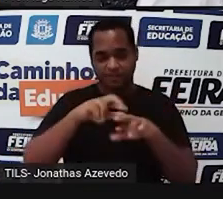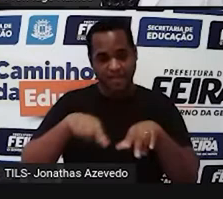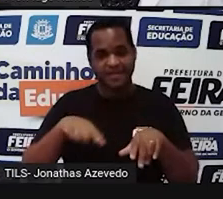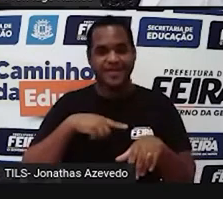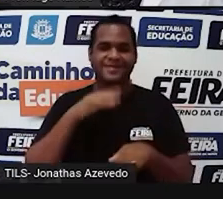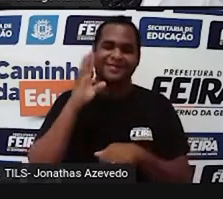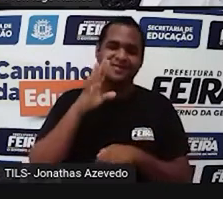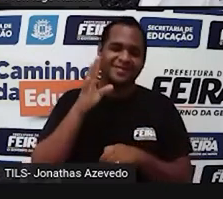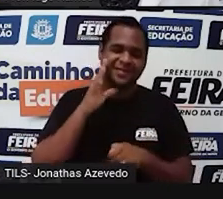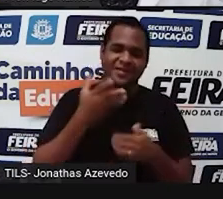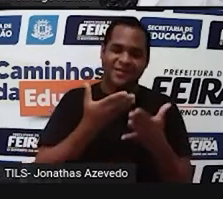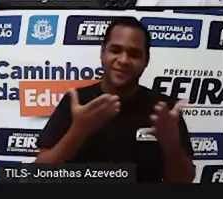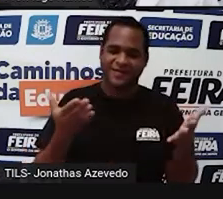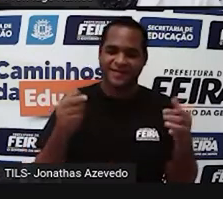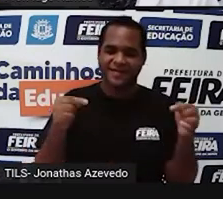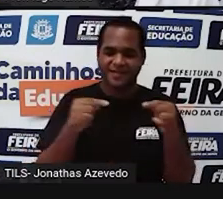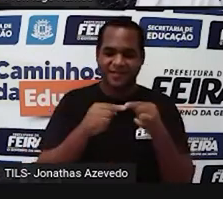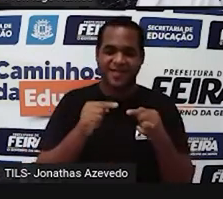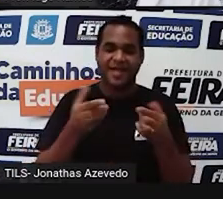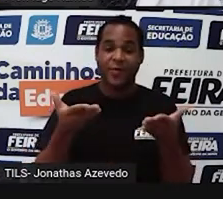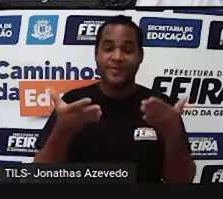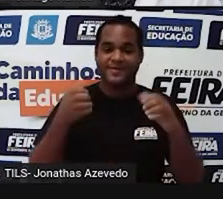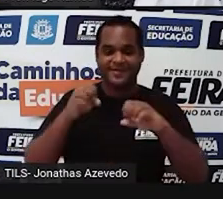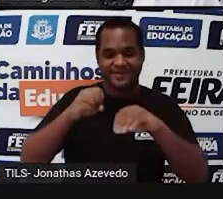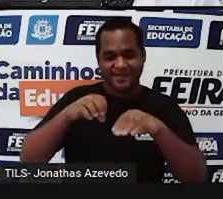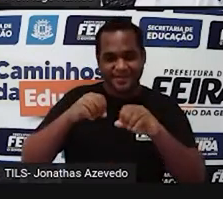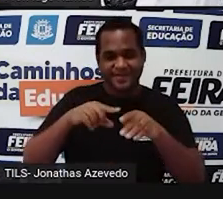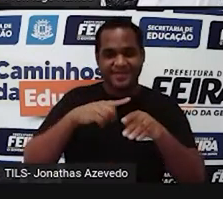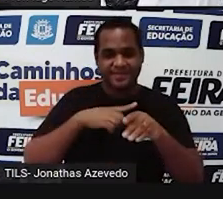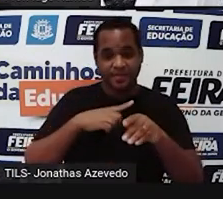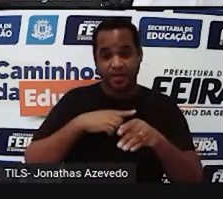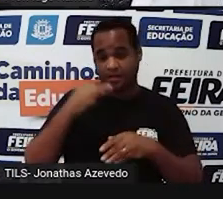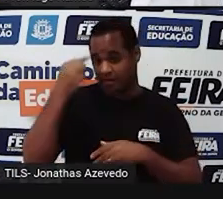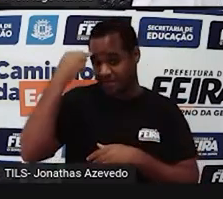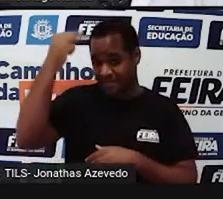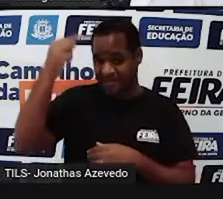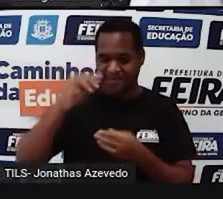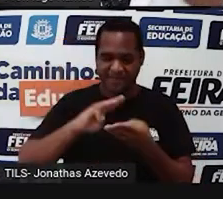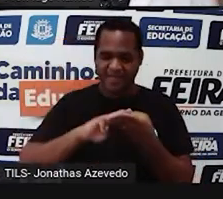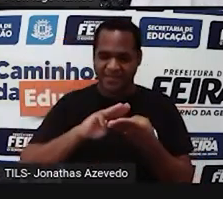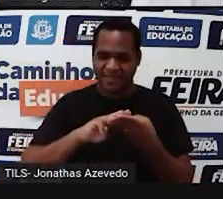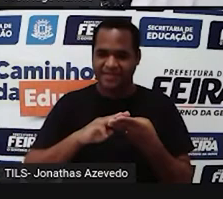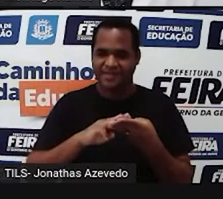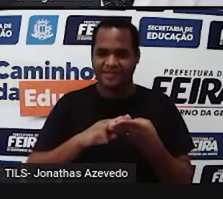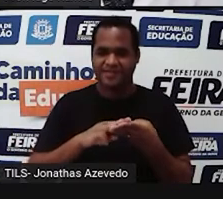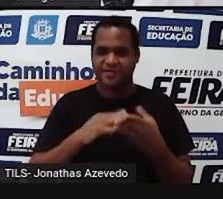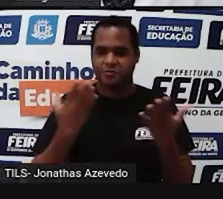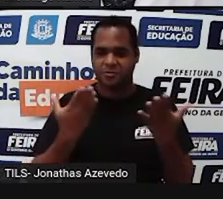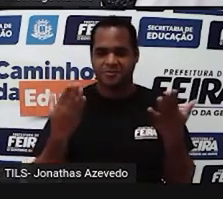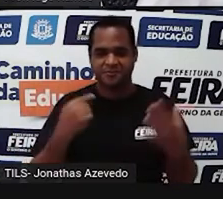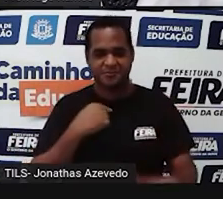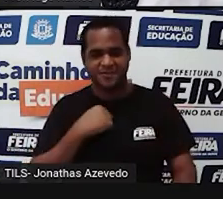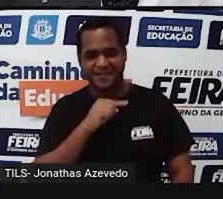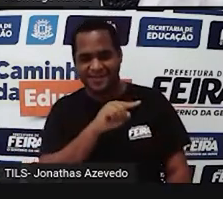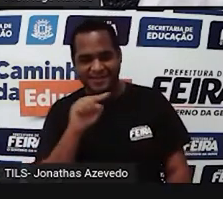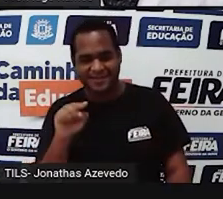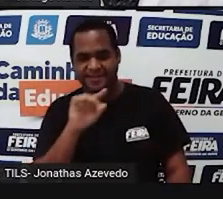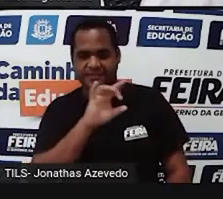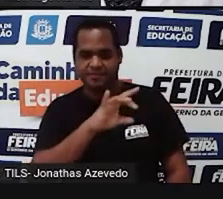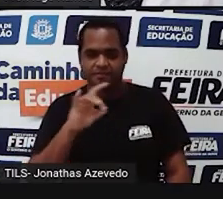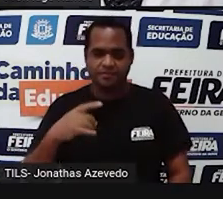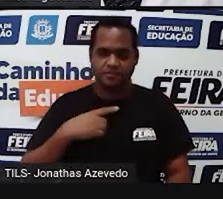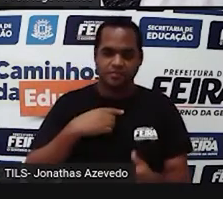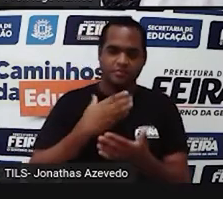bacana para essa nossa aula hoje. A aula de matemática para você, estudante